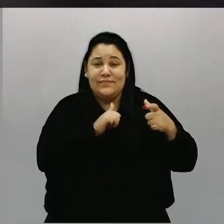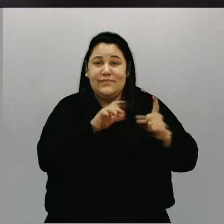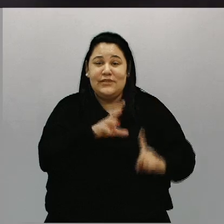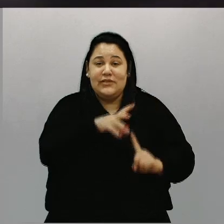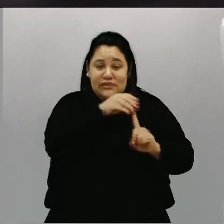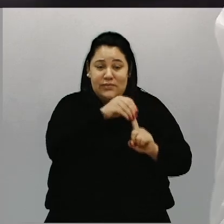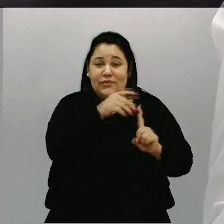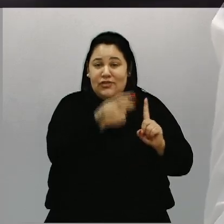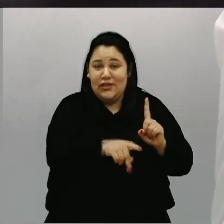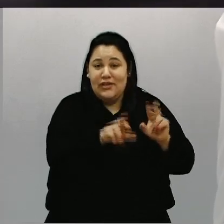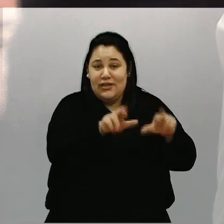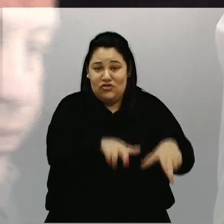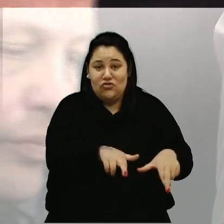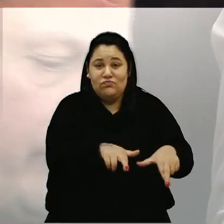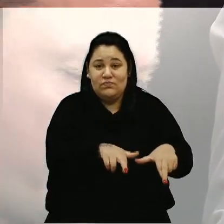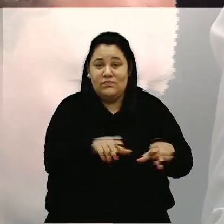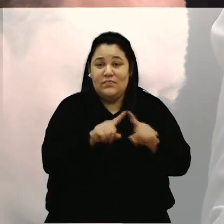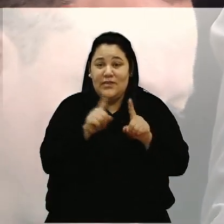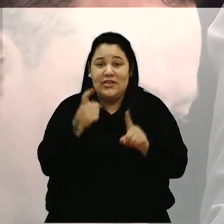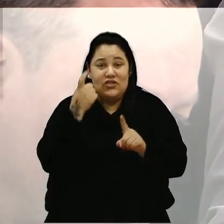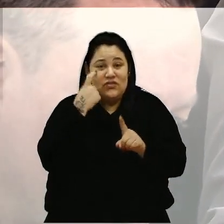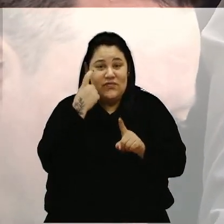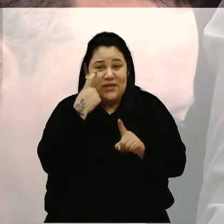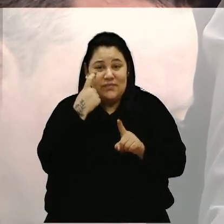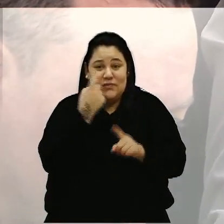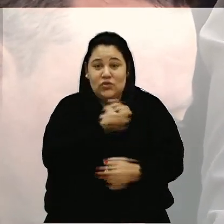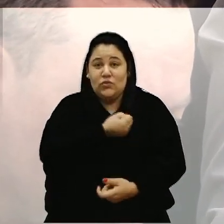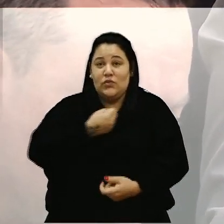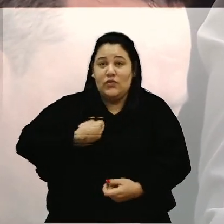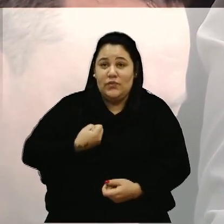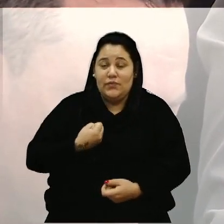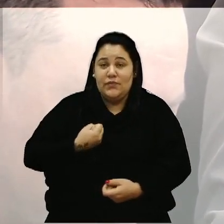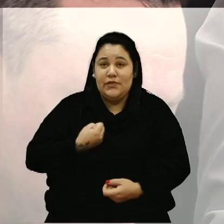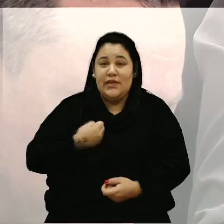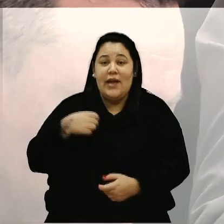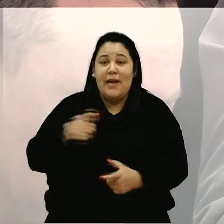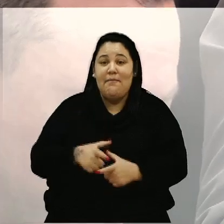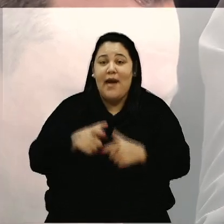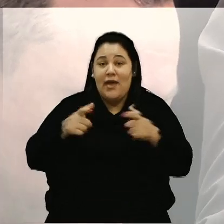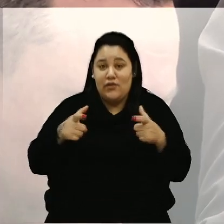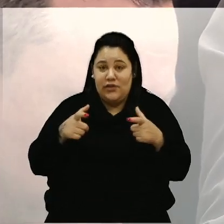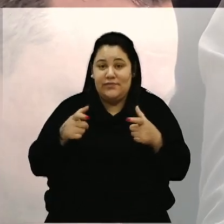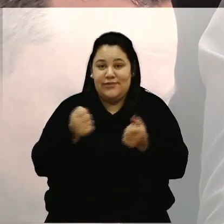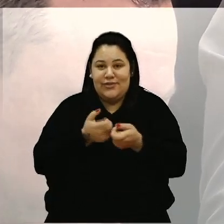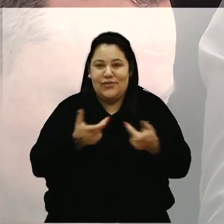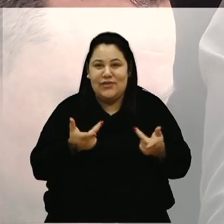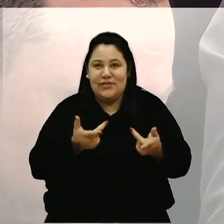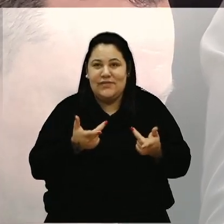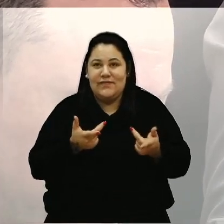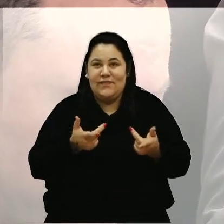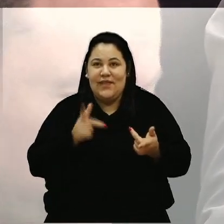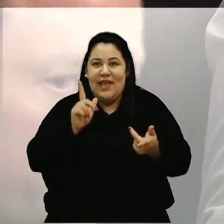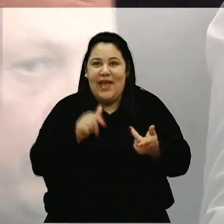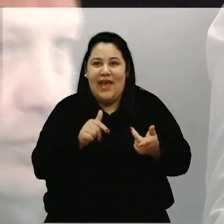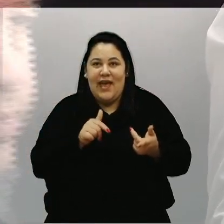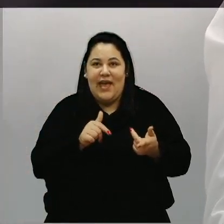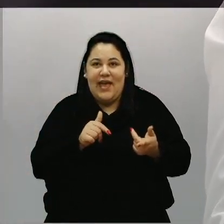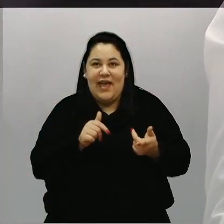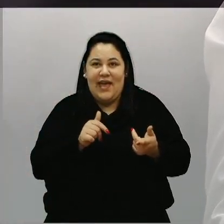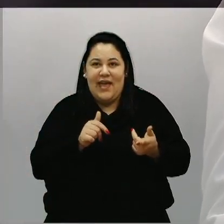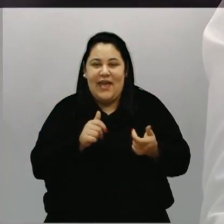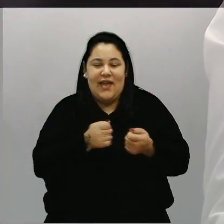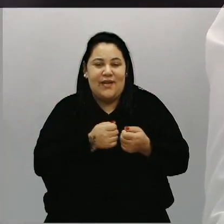mas também a gente vê esses números de que, na maior parte dos casos, são situações em que não